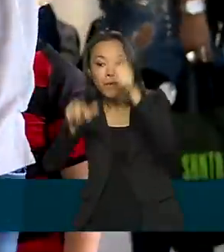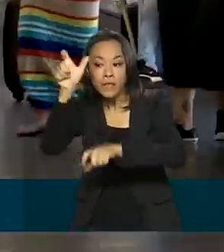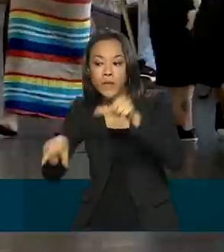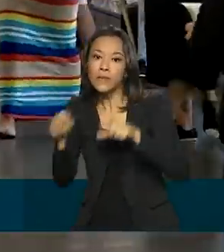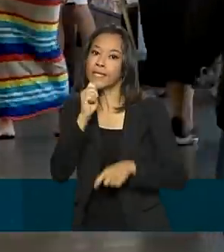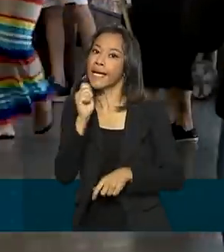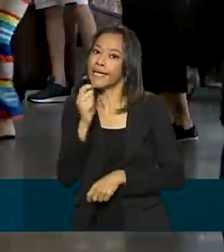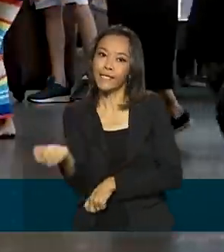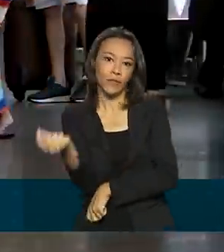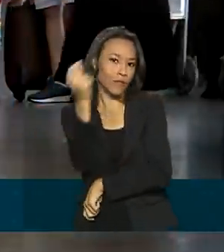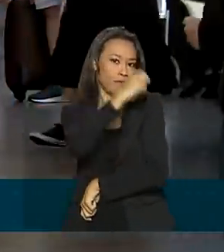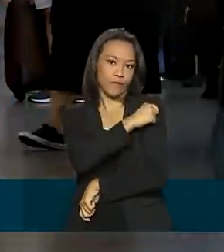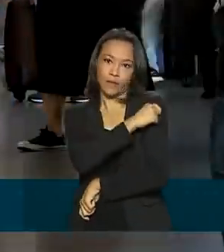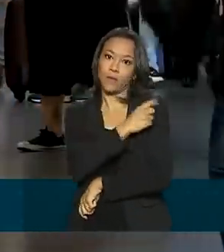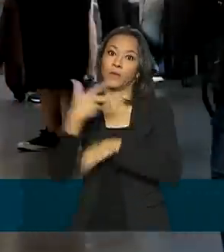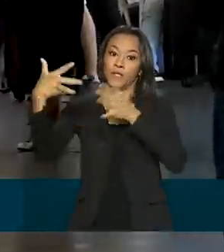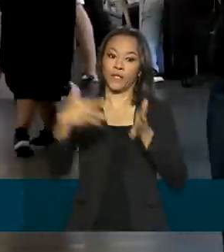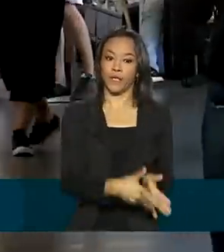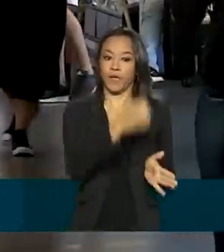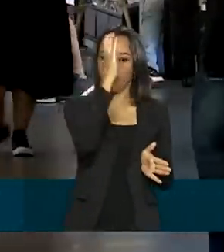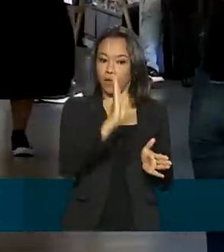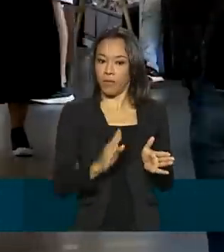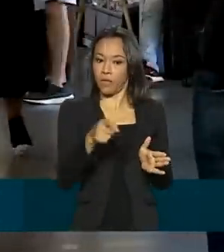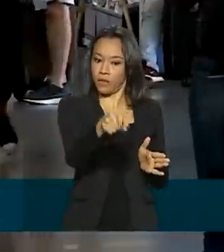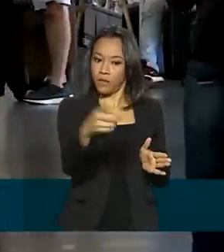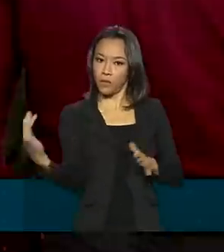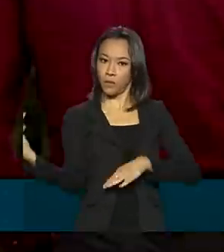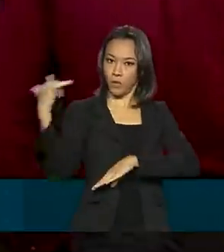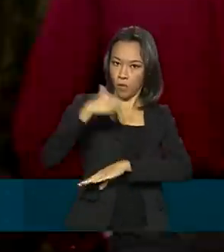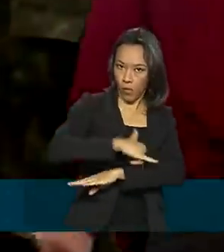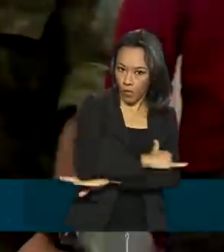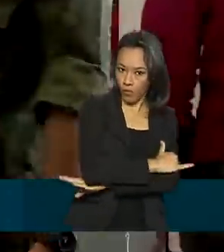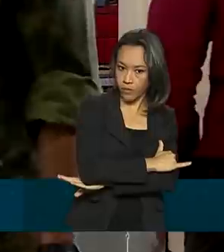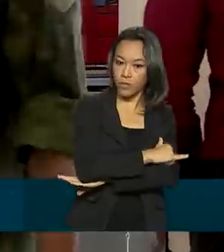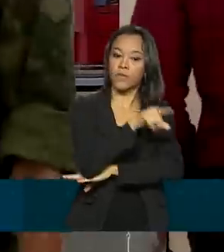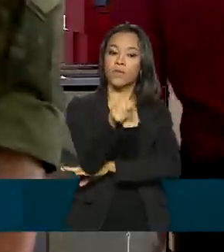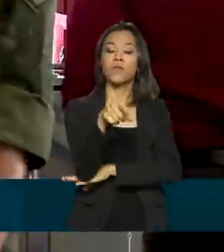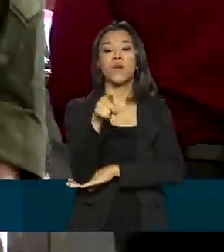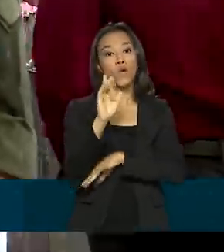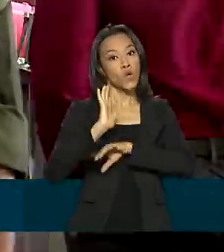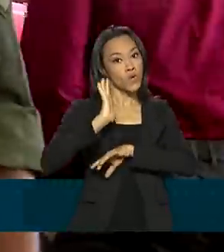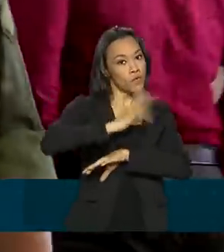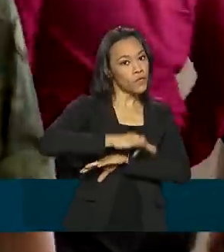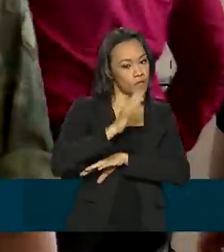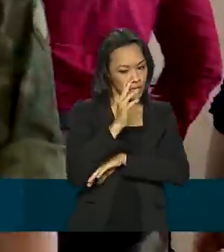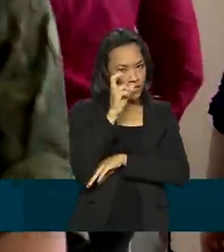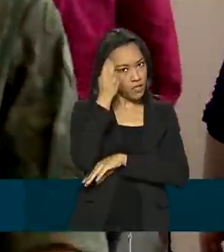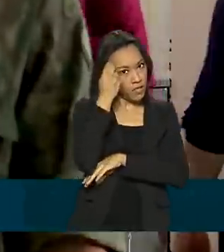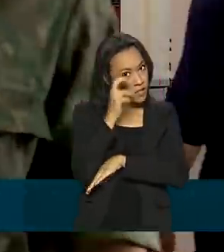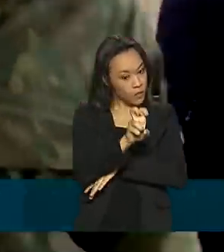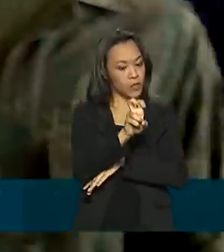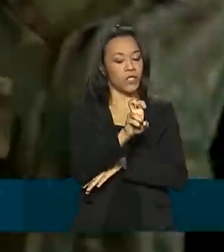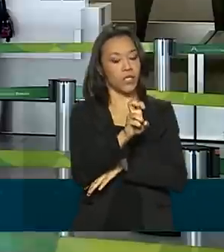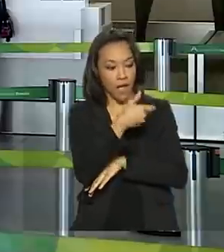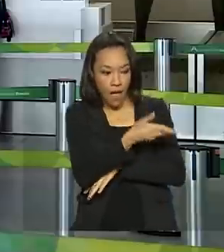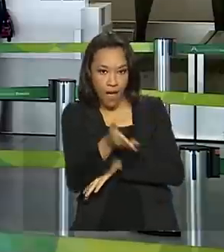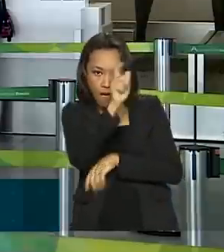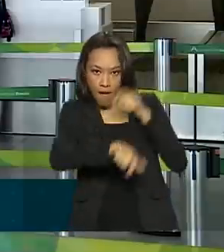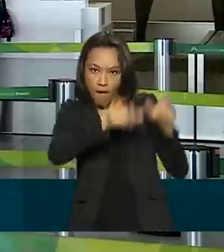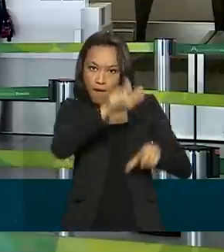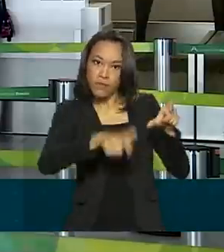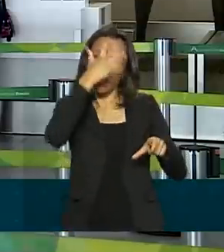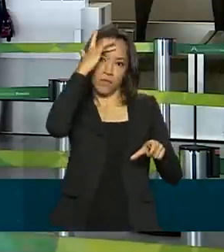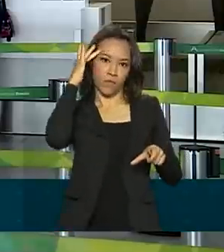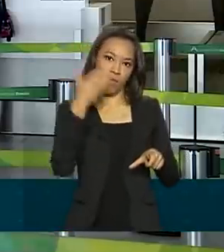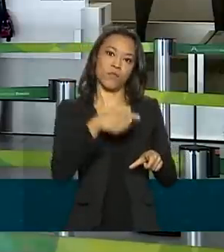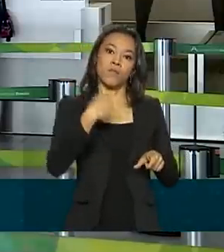ciclo vacinal e desembarcarem no país por aeroportos. No fim do prazo de 5 dias, esses passageiros terão